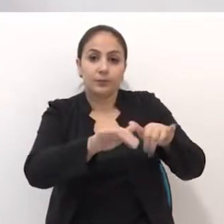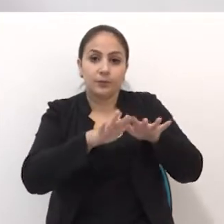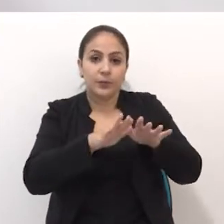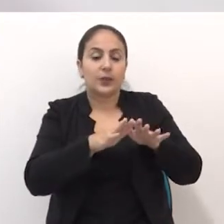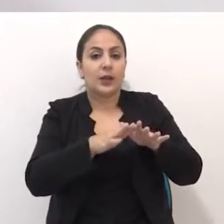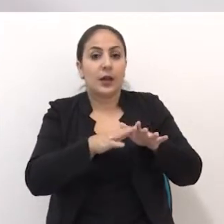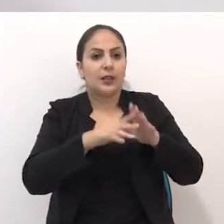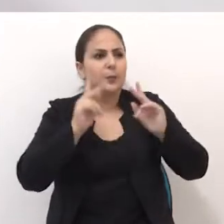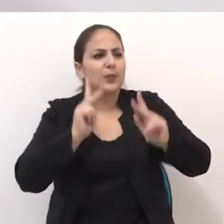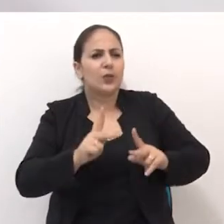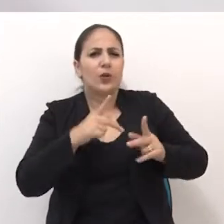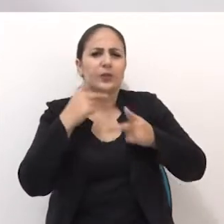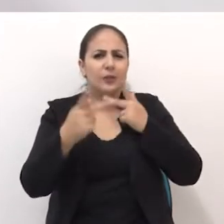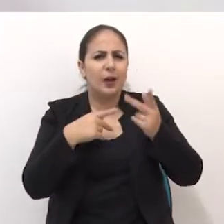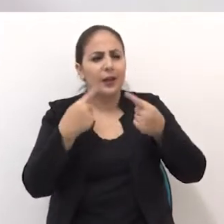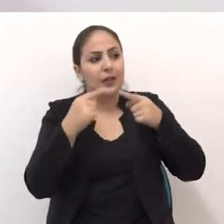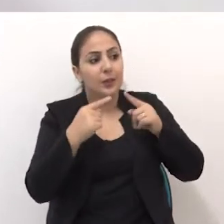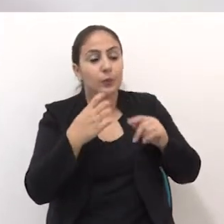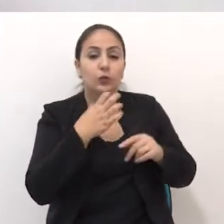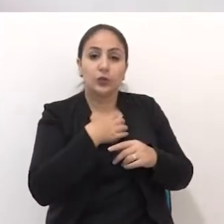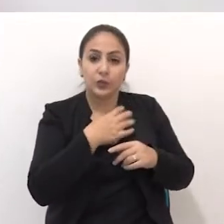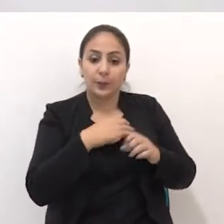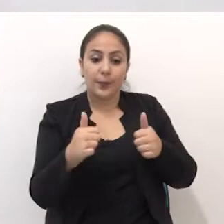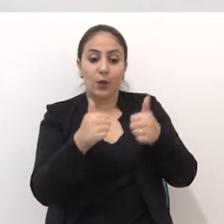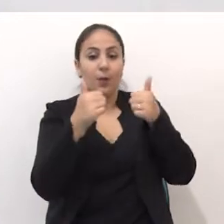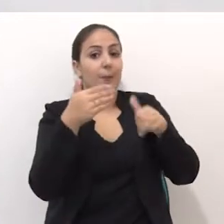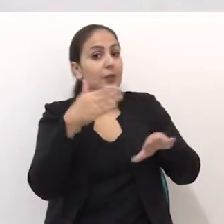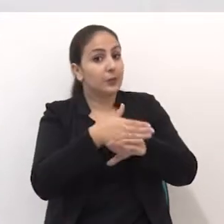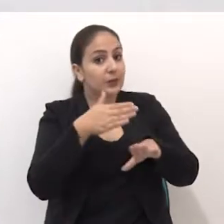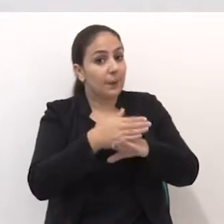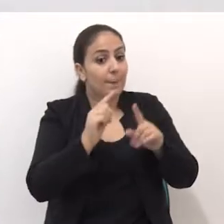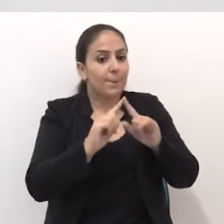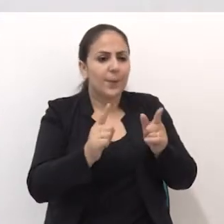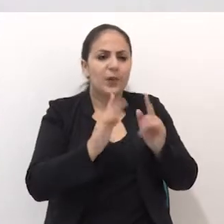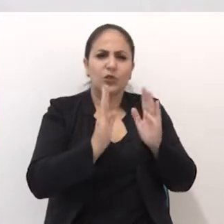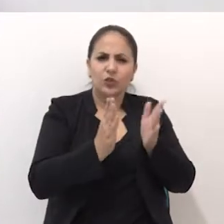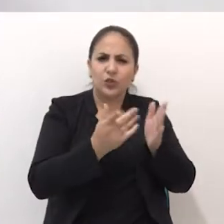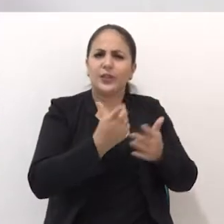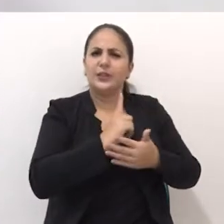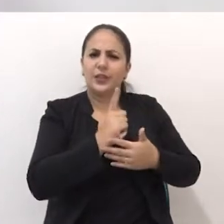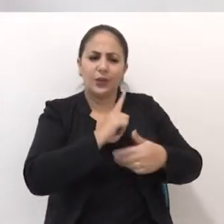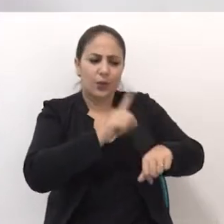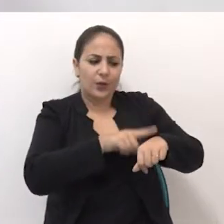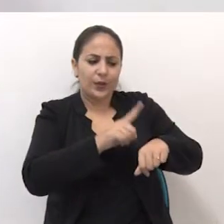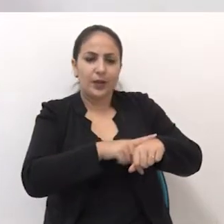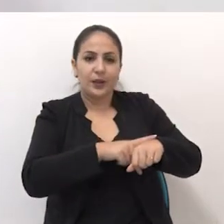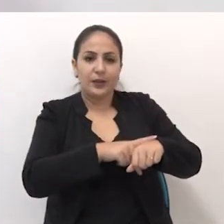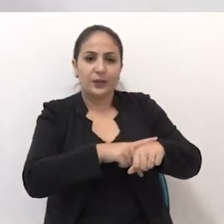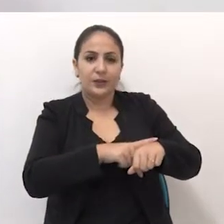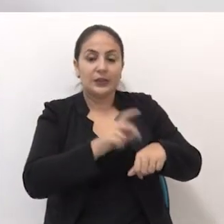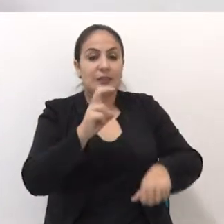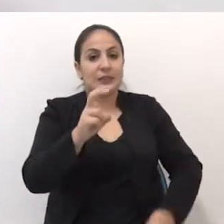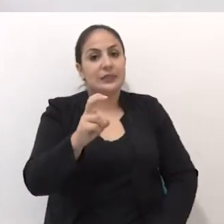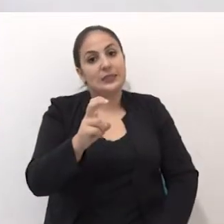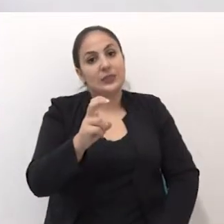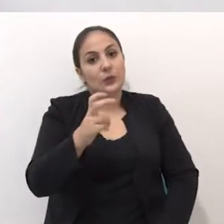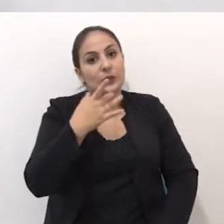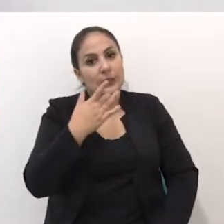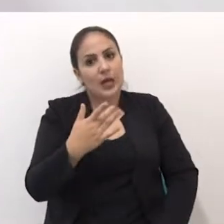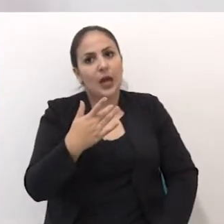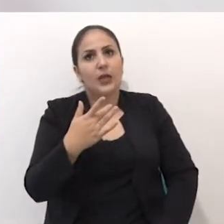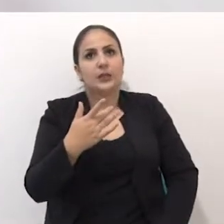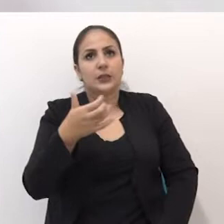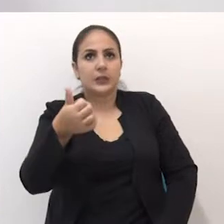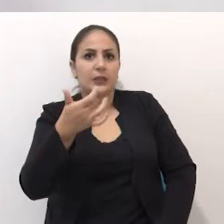seria uma maneira de melhorar a participação, apesar de a gente já ter esse horário das 17 horas, 18 horas, já